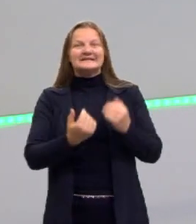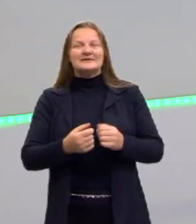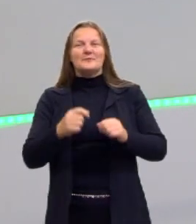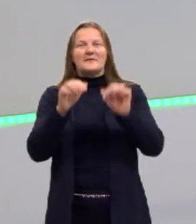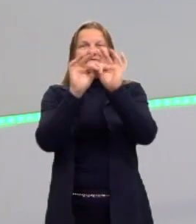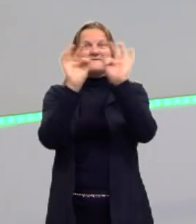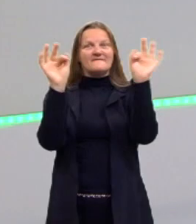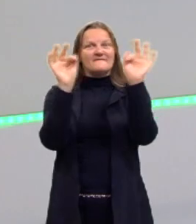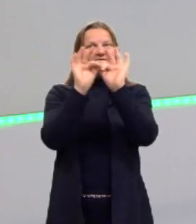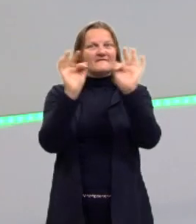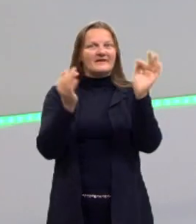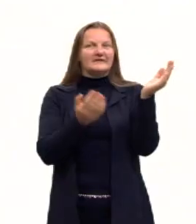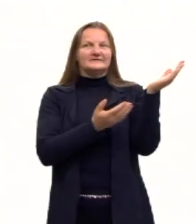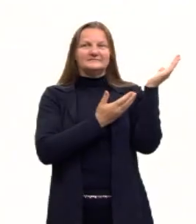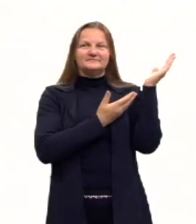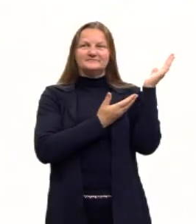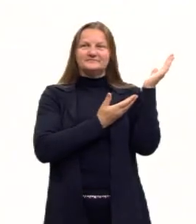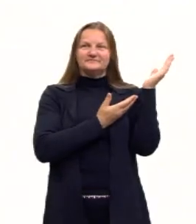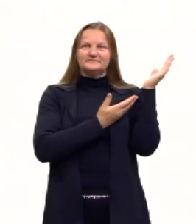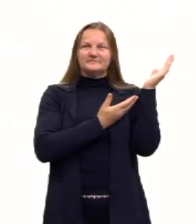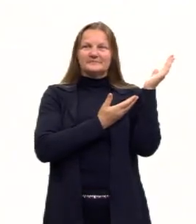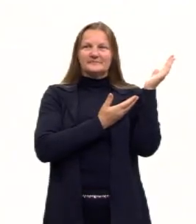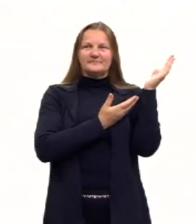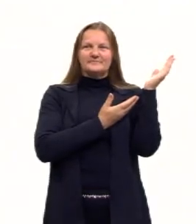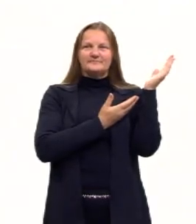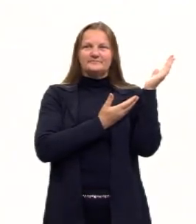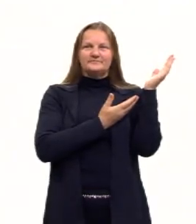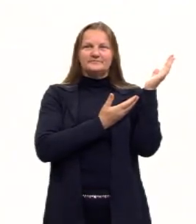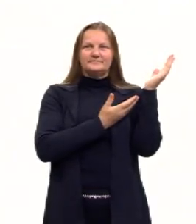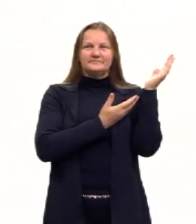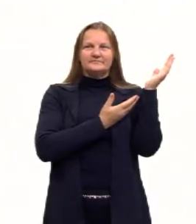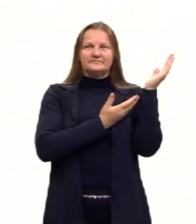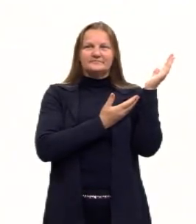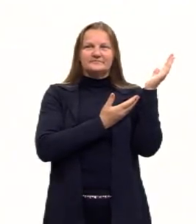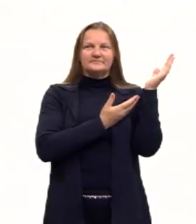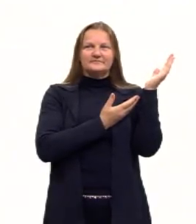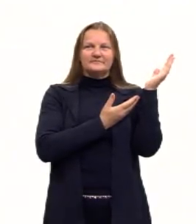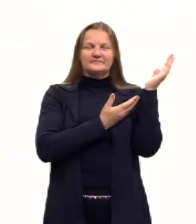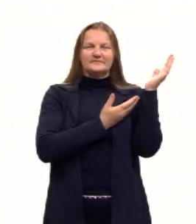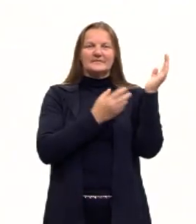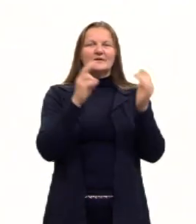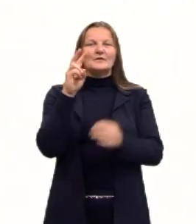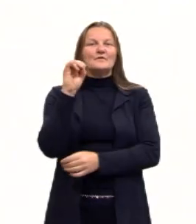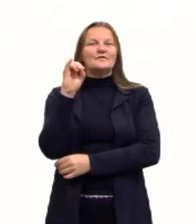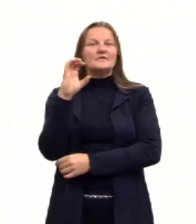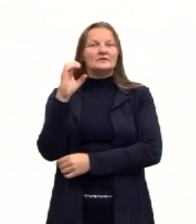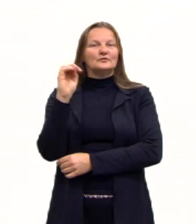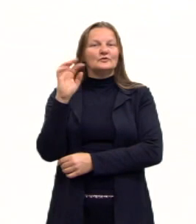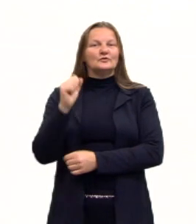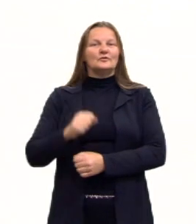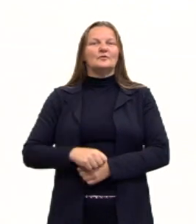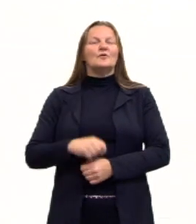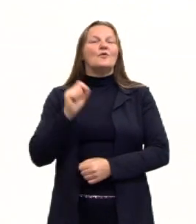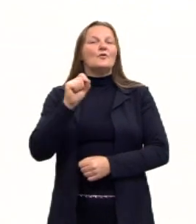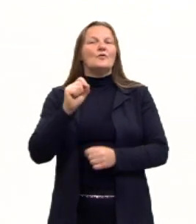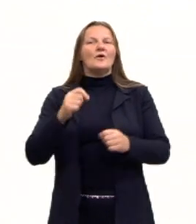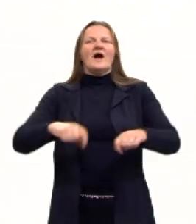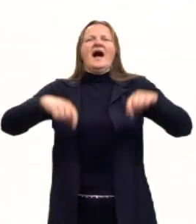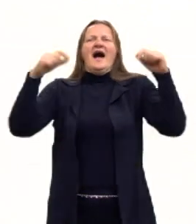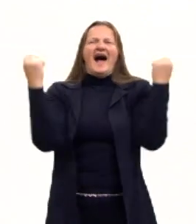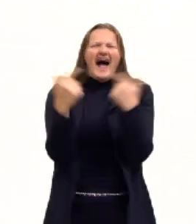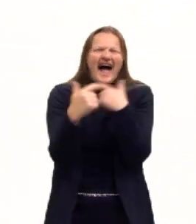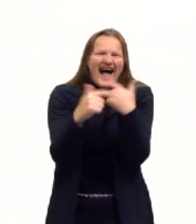frase. E eu trouxe então para vocês uma frase aqui do Vitor Hugo, que é A